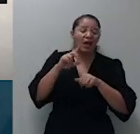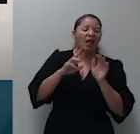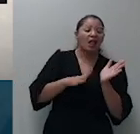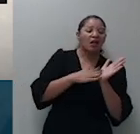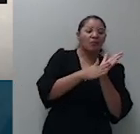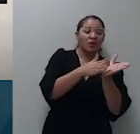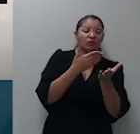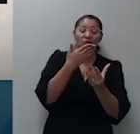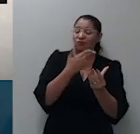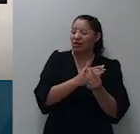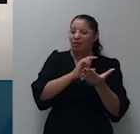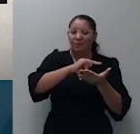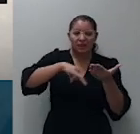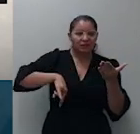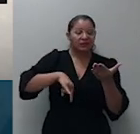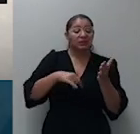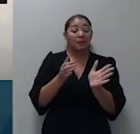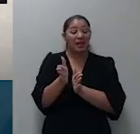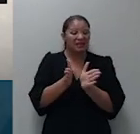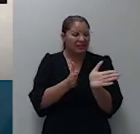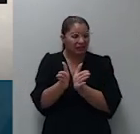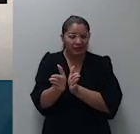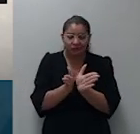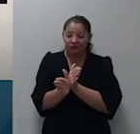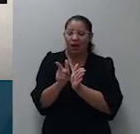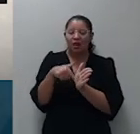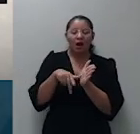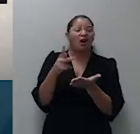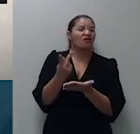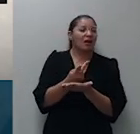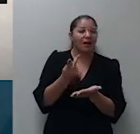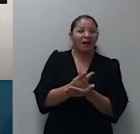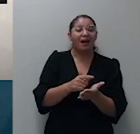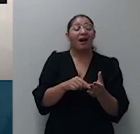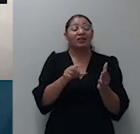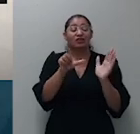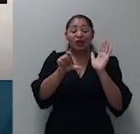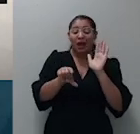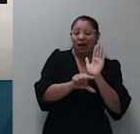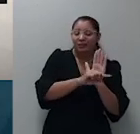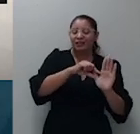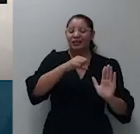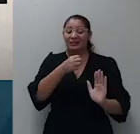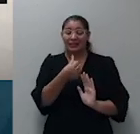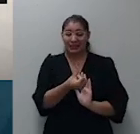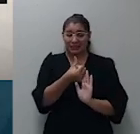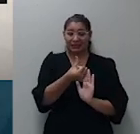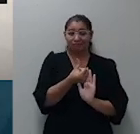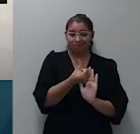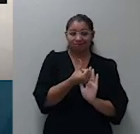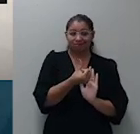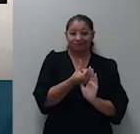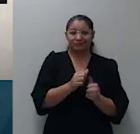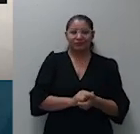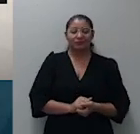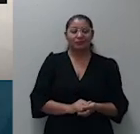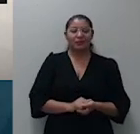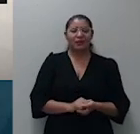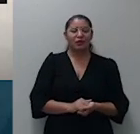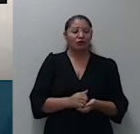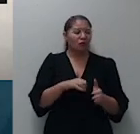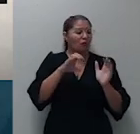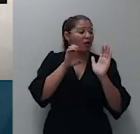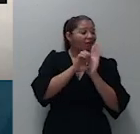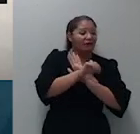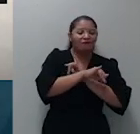o prazo de defesa. Aqui, na sexta laudo, trago diversos precedentes deste